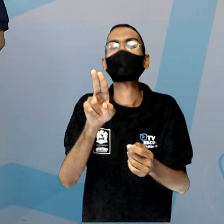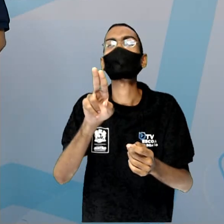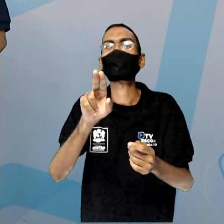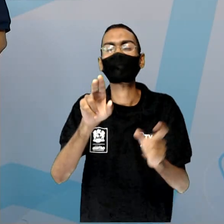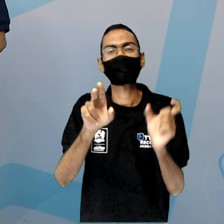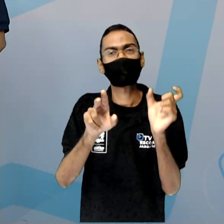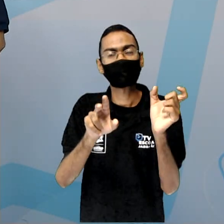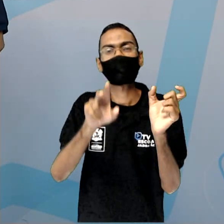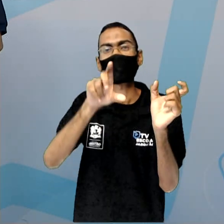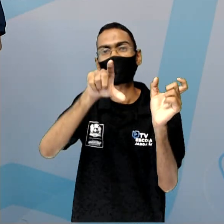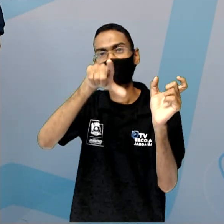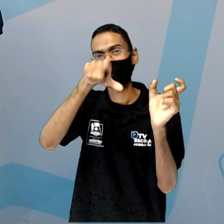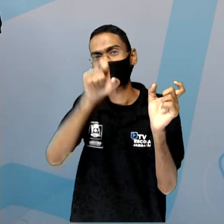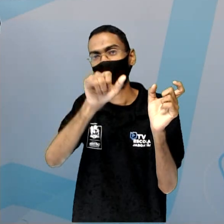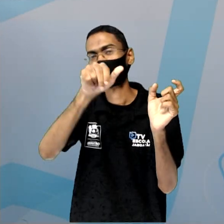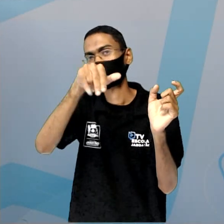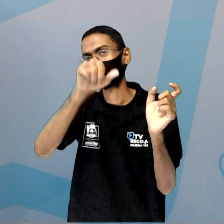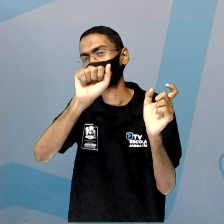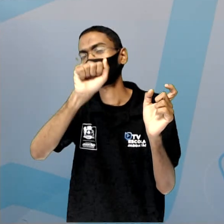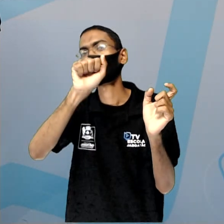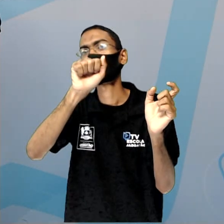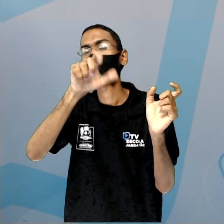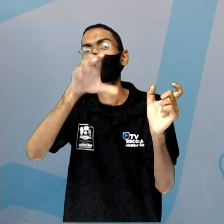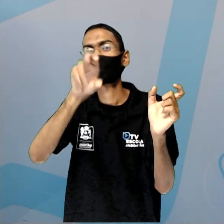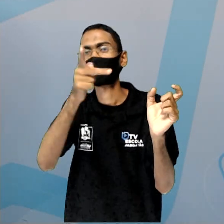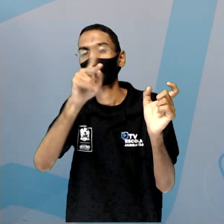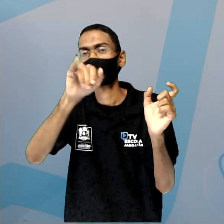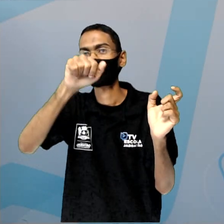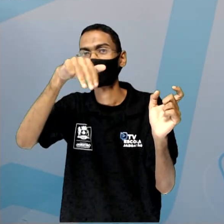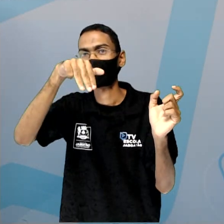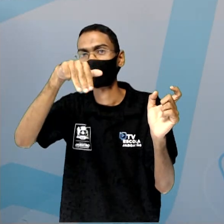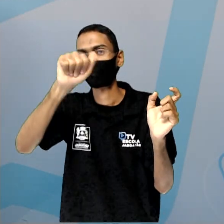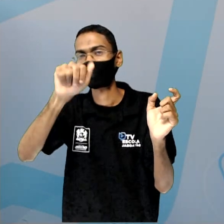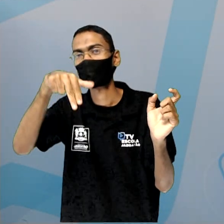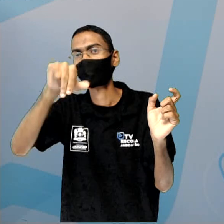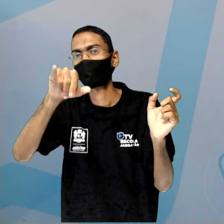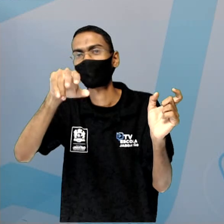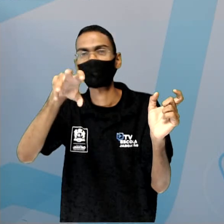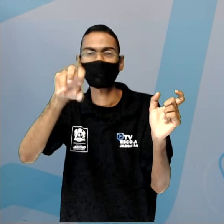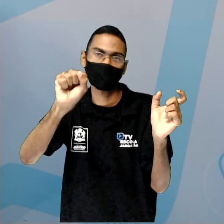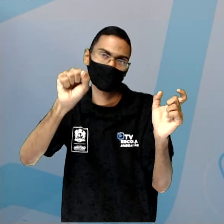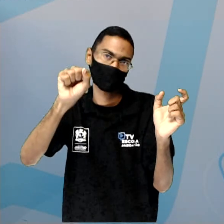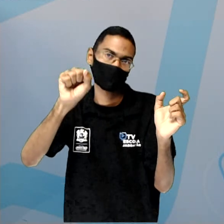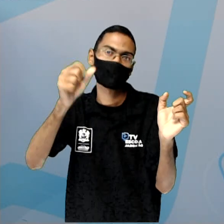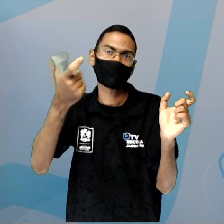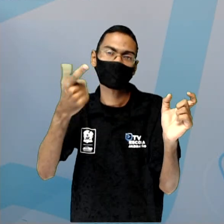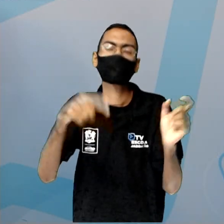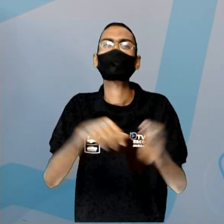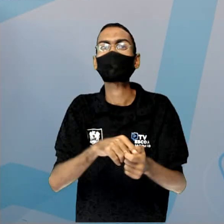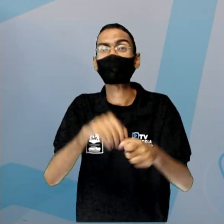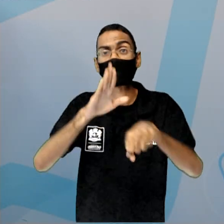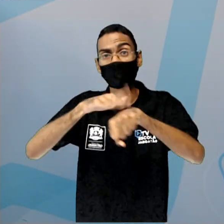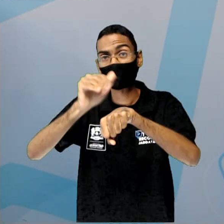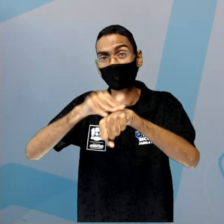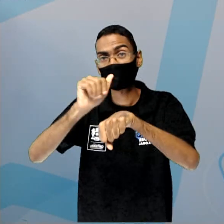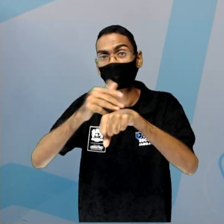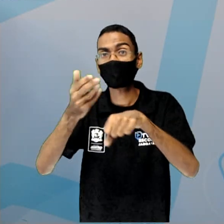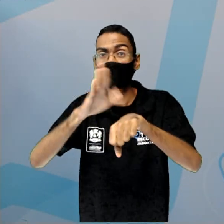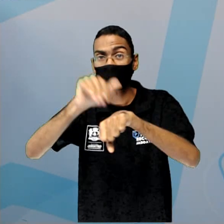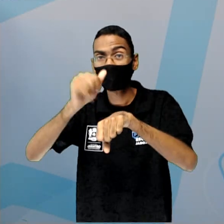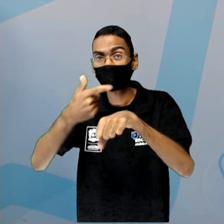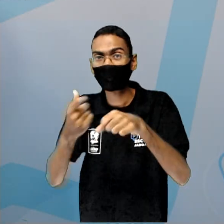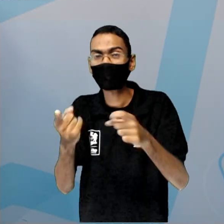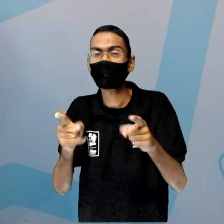crença religiosa xamanista. Então o xamã. O xamã é o líder religioso, assim como o pajé é o chefe da aldeia.